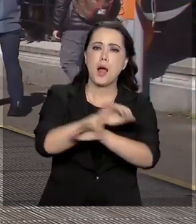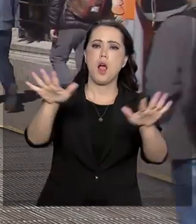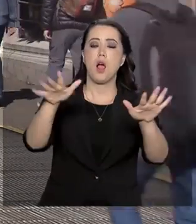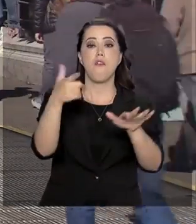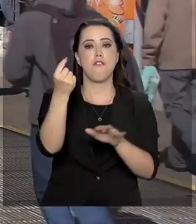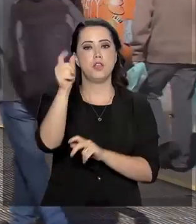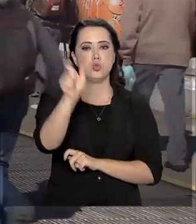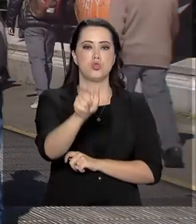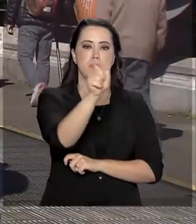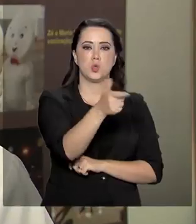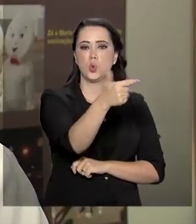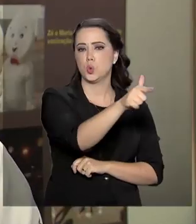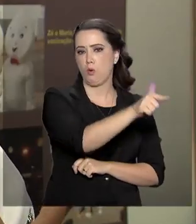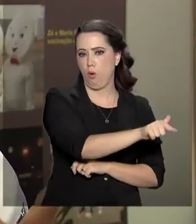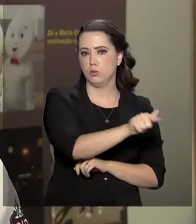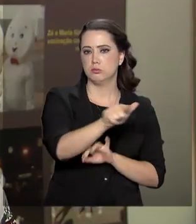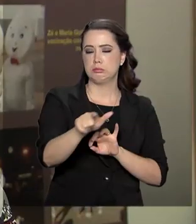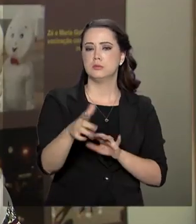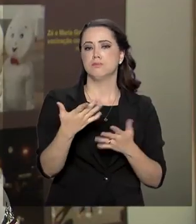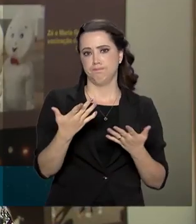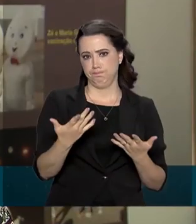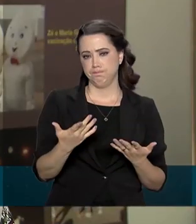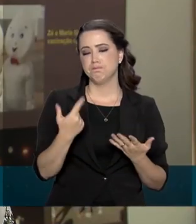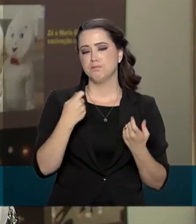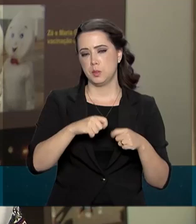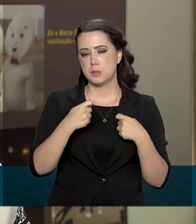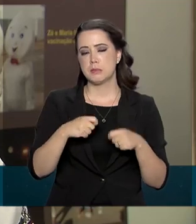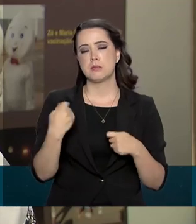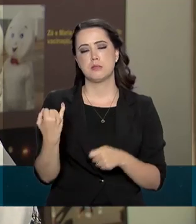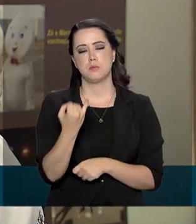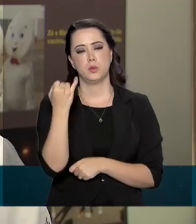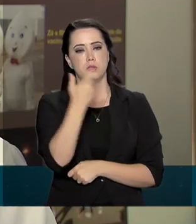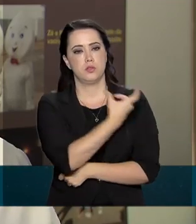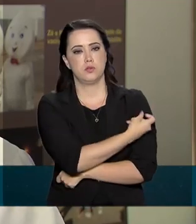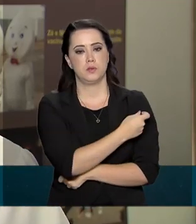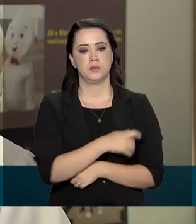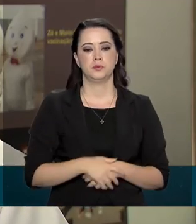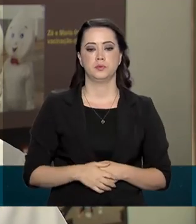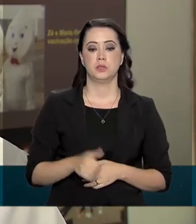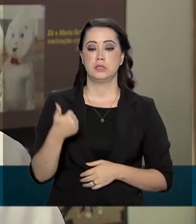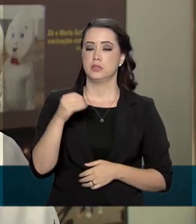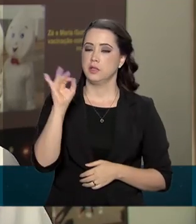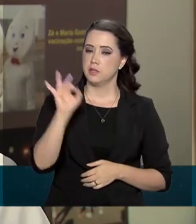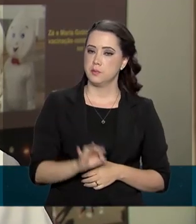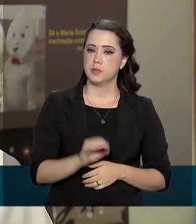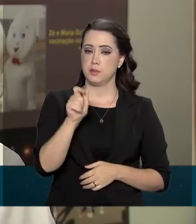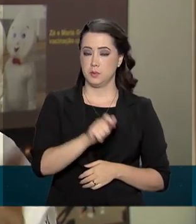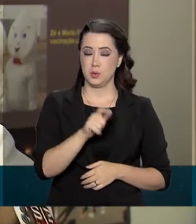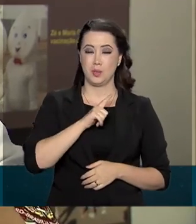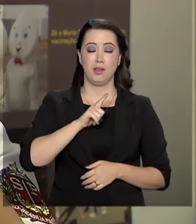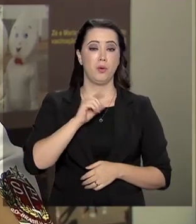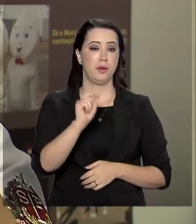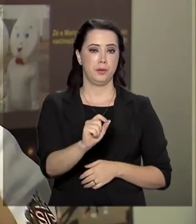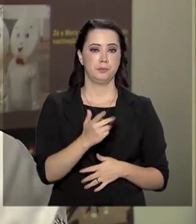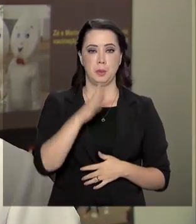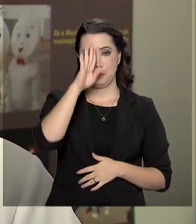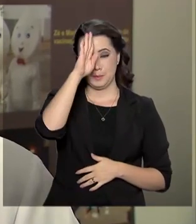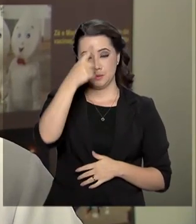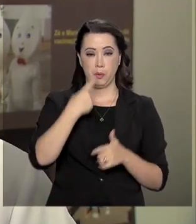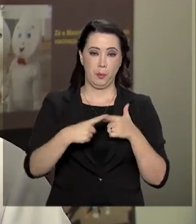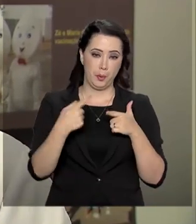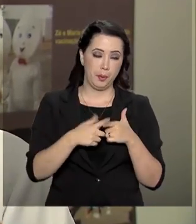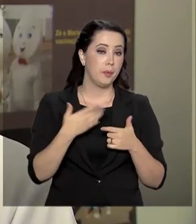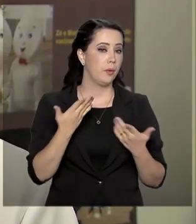a importância da vacinação. Cerca de 10% das pessoas infectadas por esse vírus terão, principalmente crianças com a principal